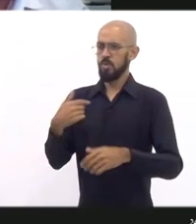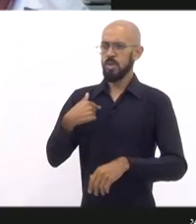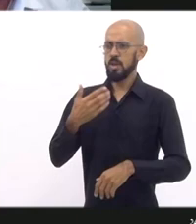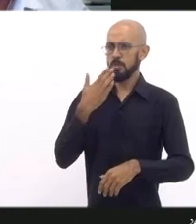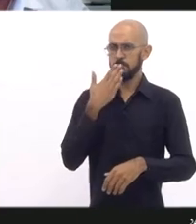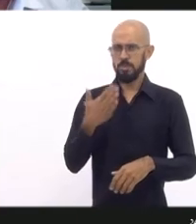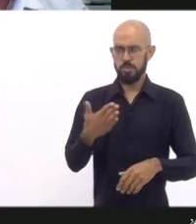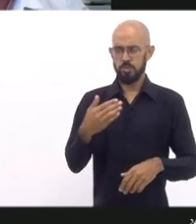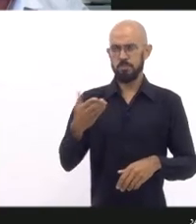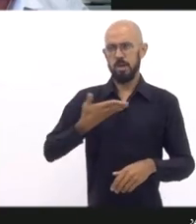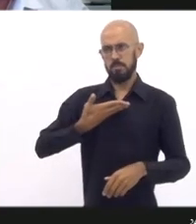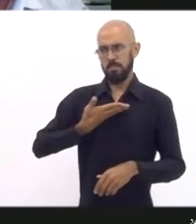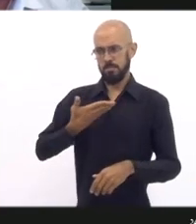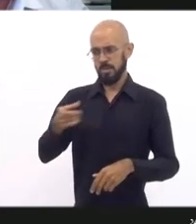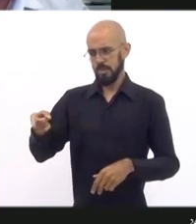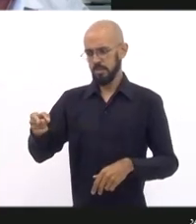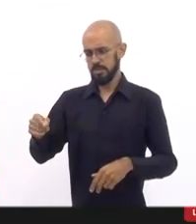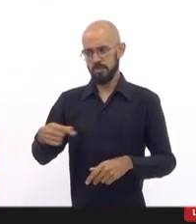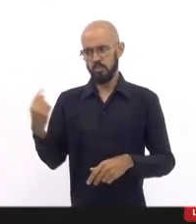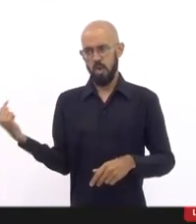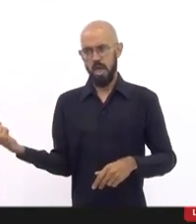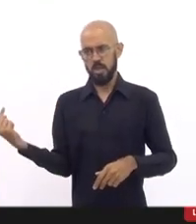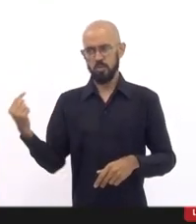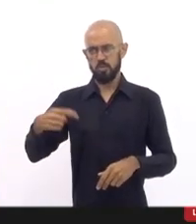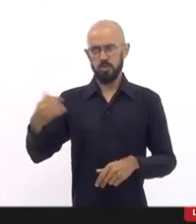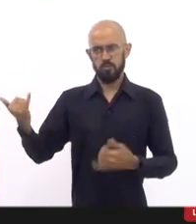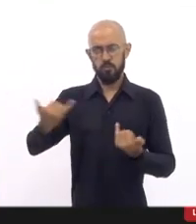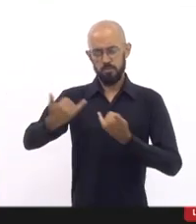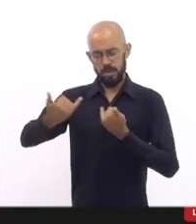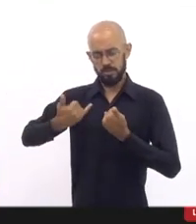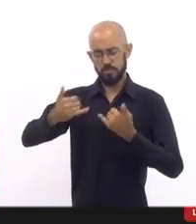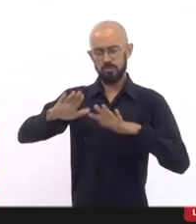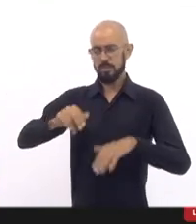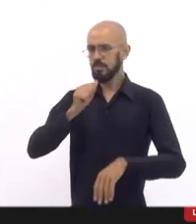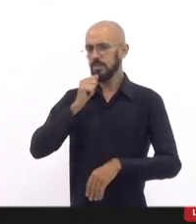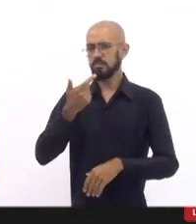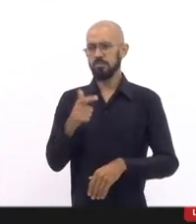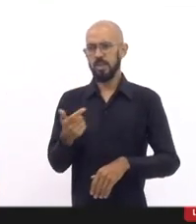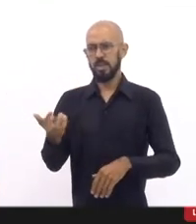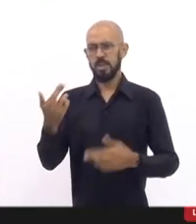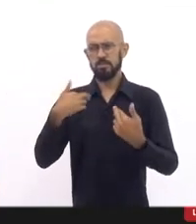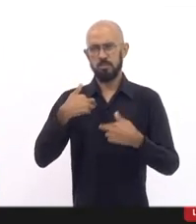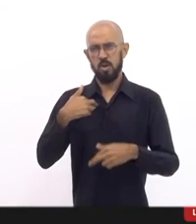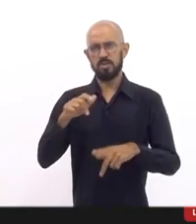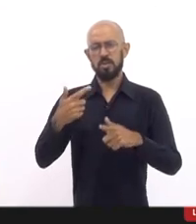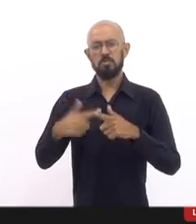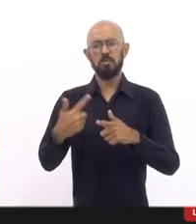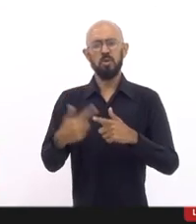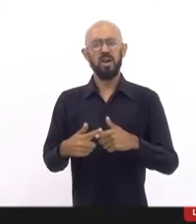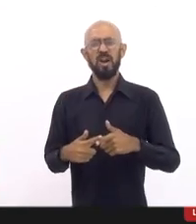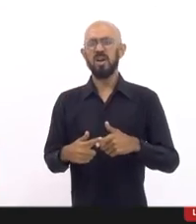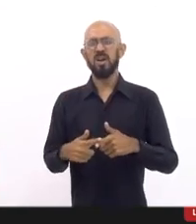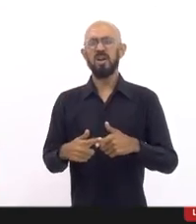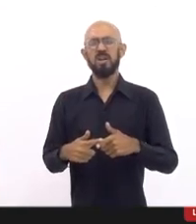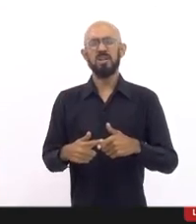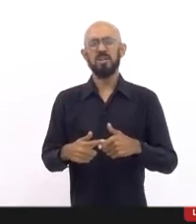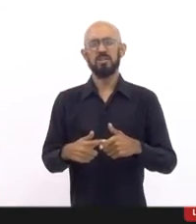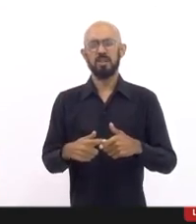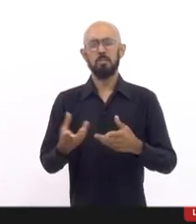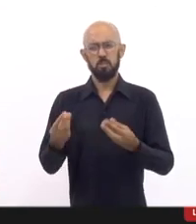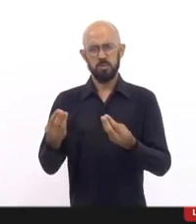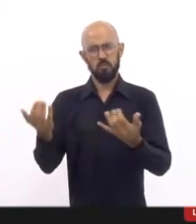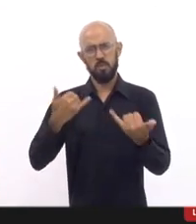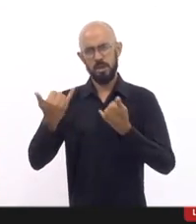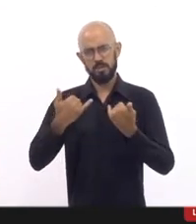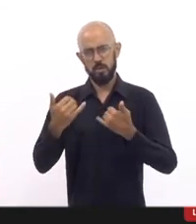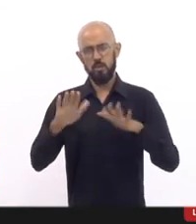últimas informações, mas eu não recebi resposta por conta desses desencontros. O que eu posso dizer é que